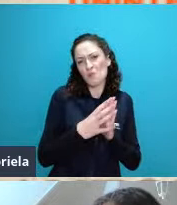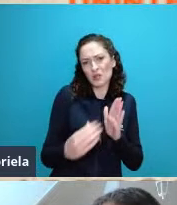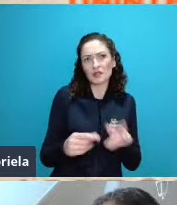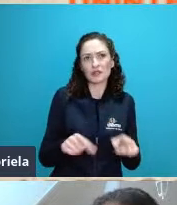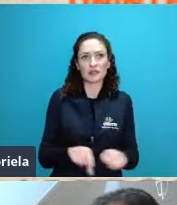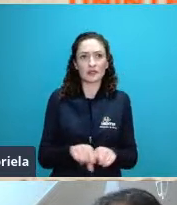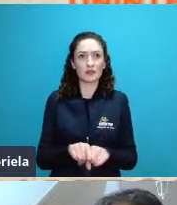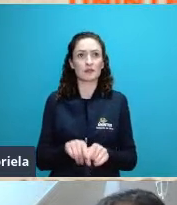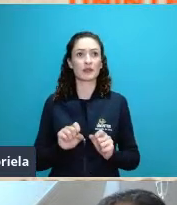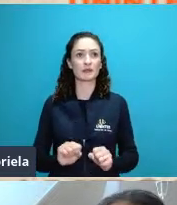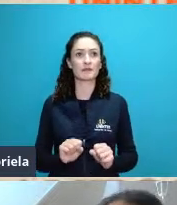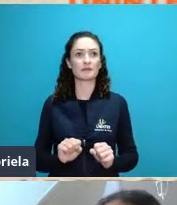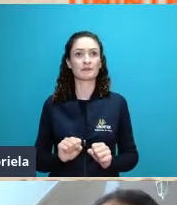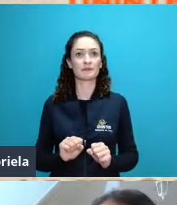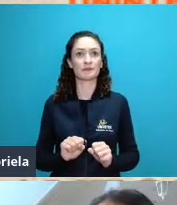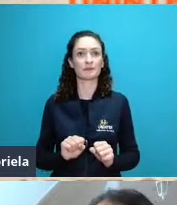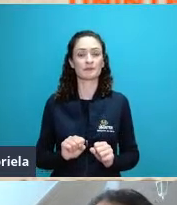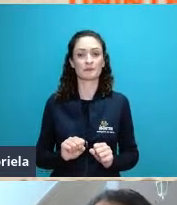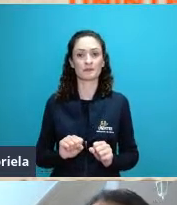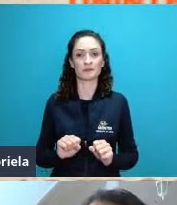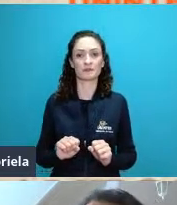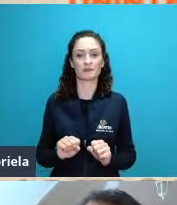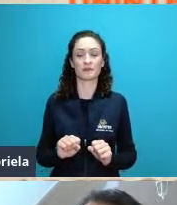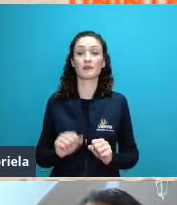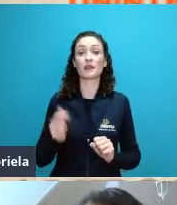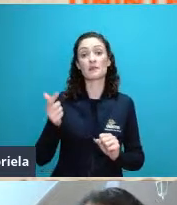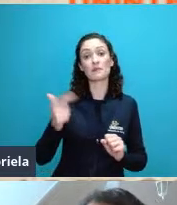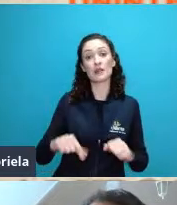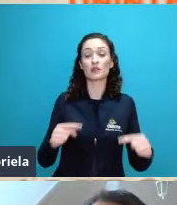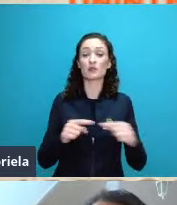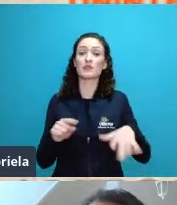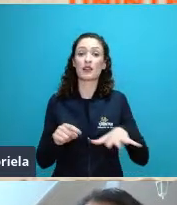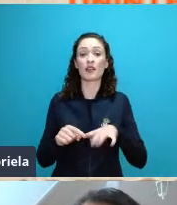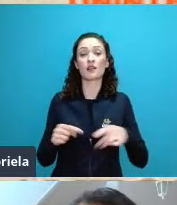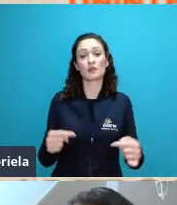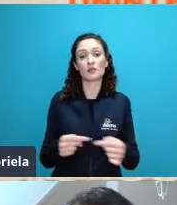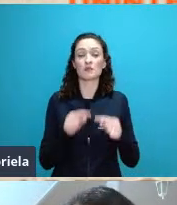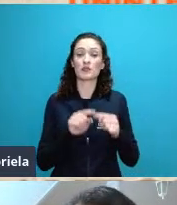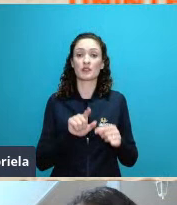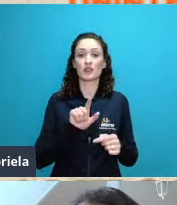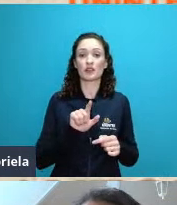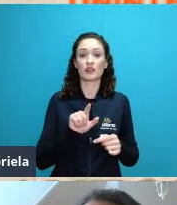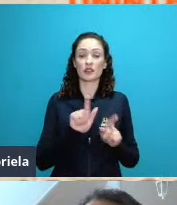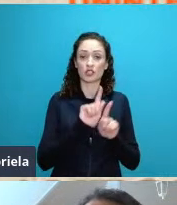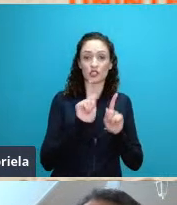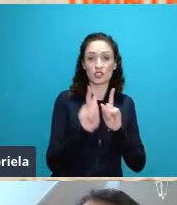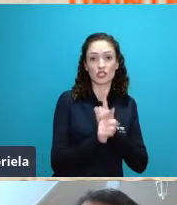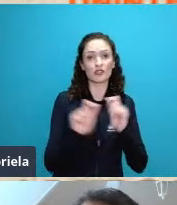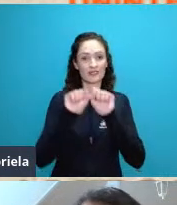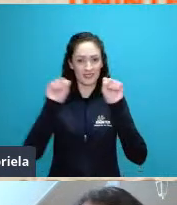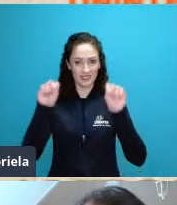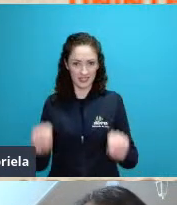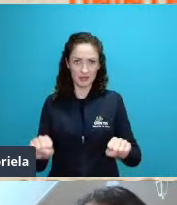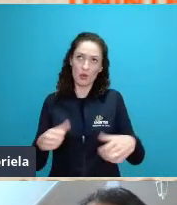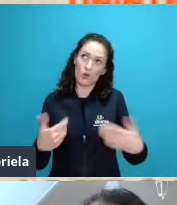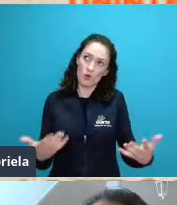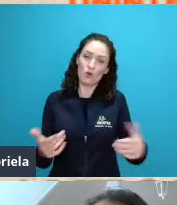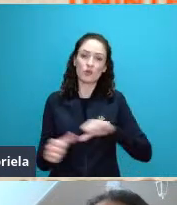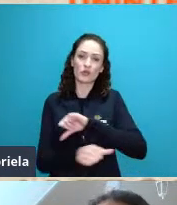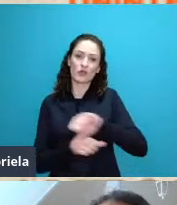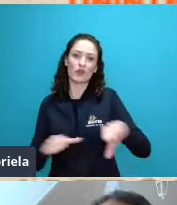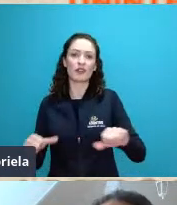geomorfologia o tratamento forte da ideia de geossistema assim como no âmbito da biologia vem a ideia do